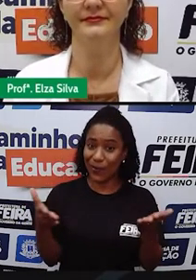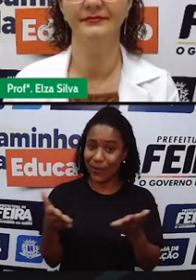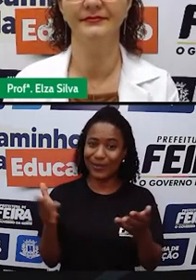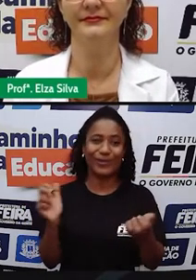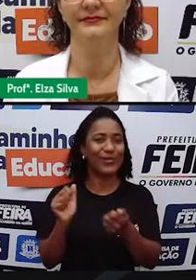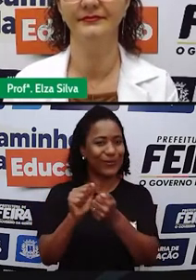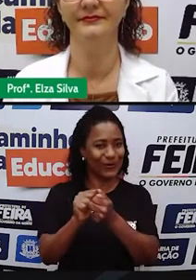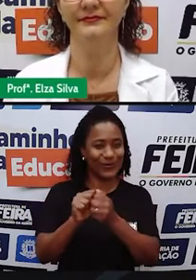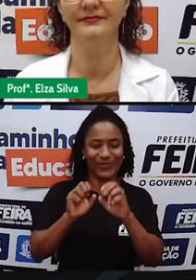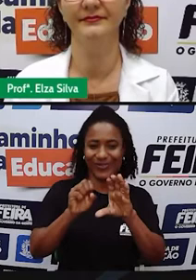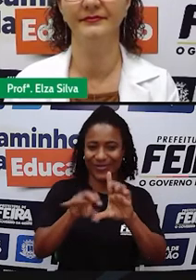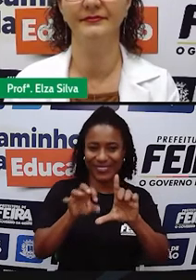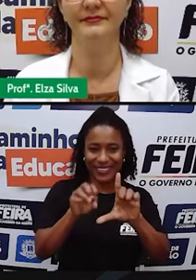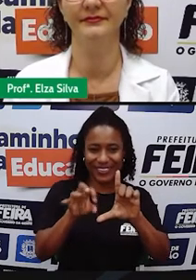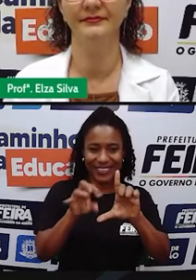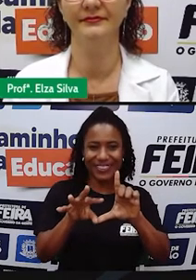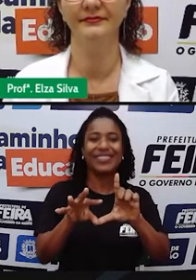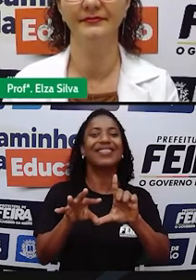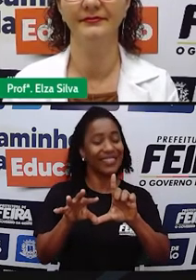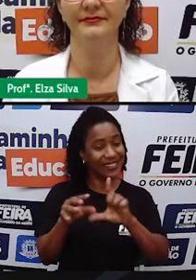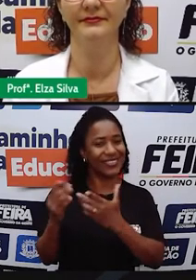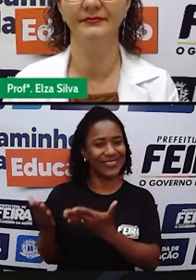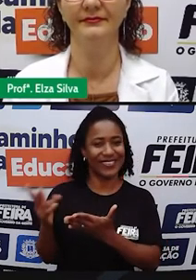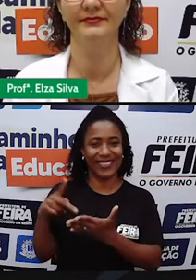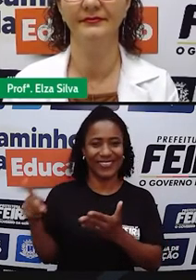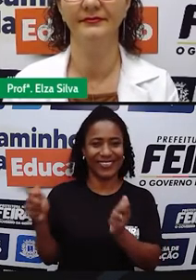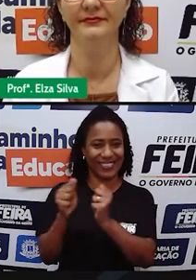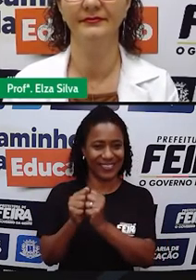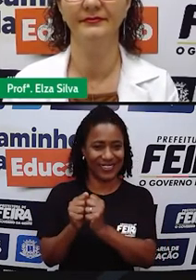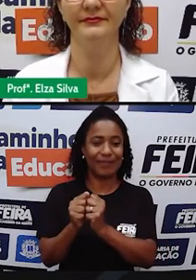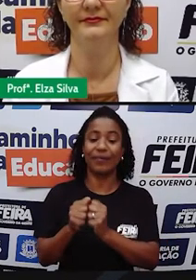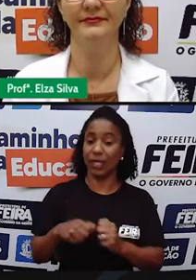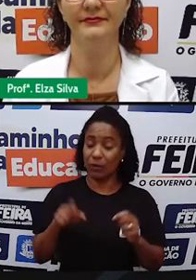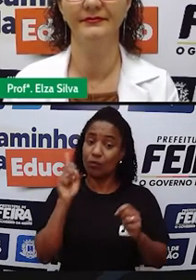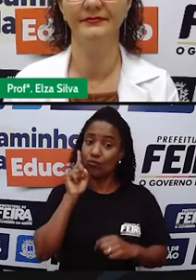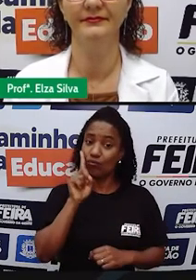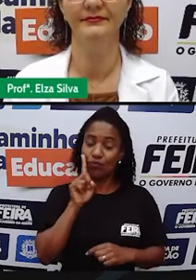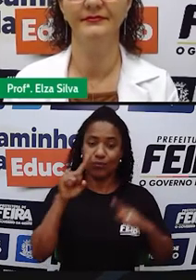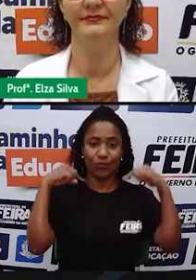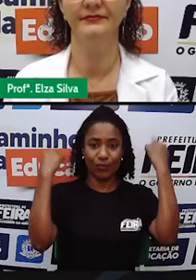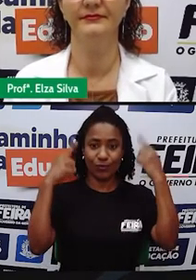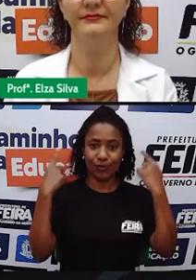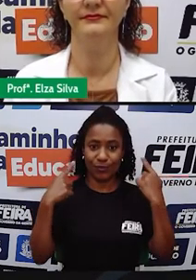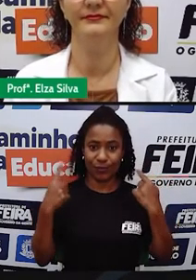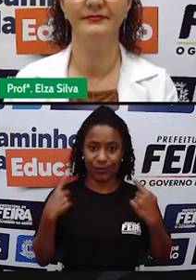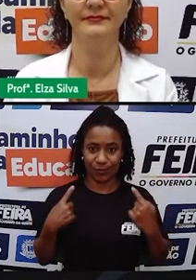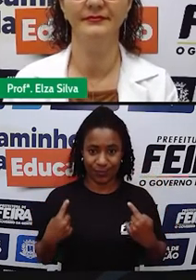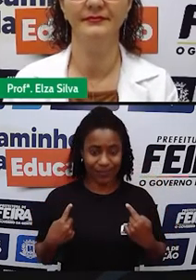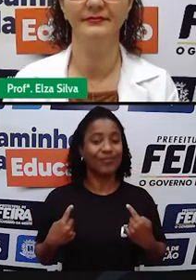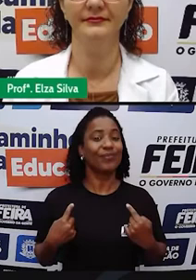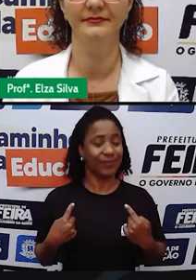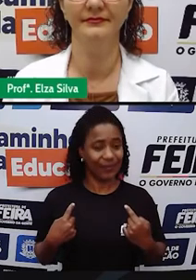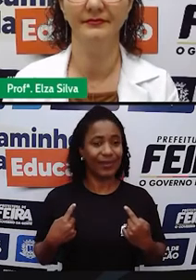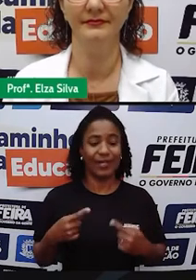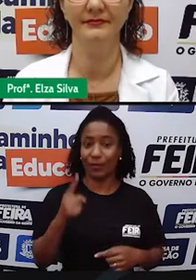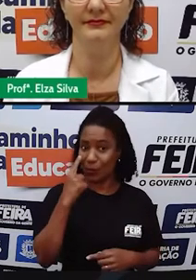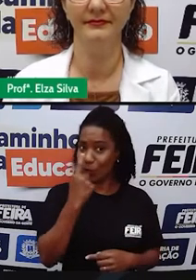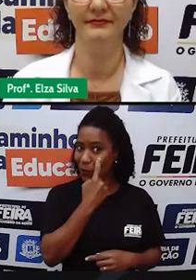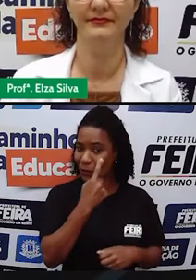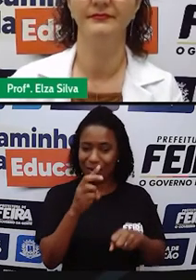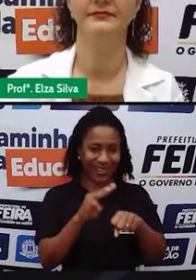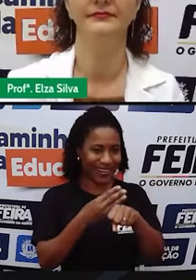a professora Elza. Olá, sou morena, dos cabelos cacheados, castanhos, olhos